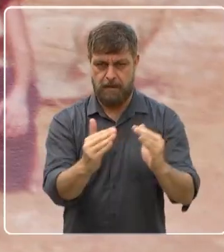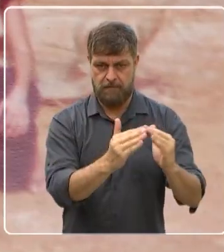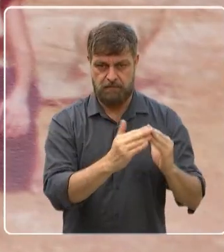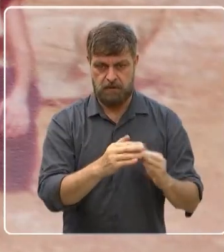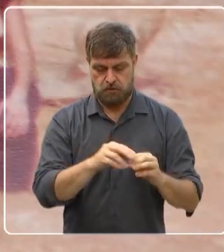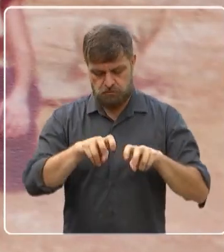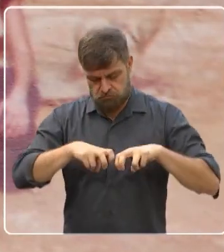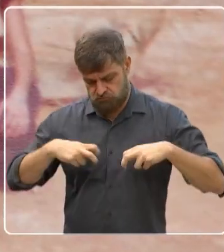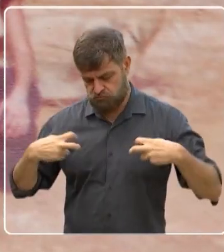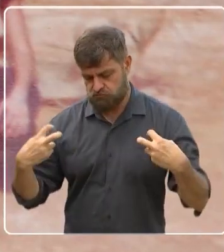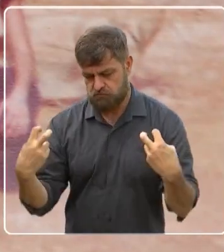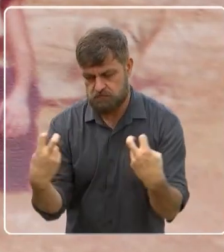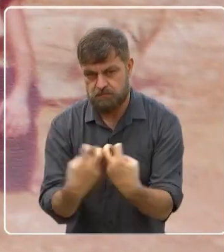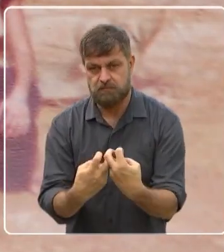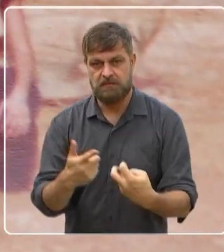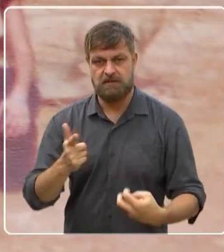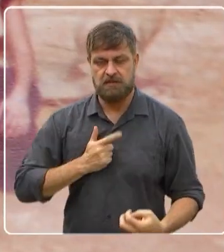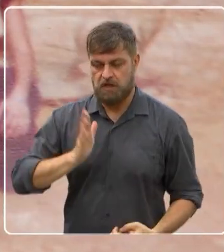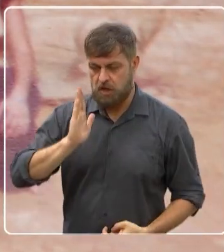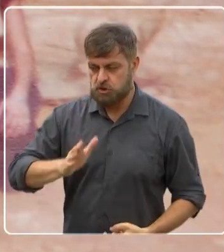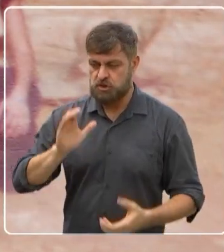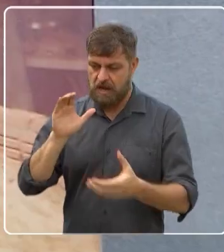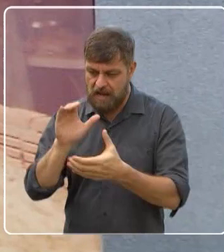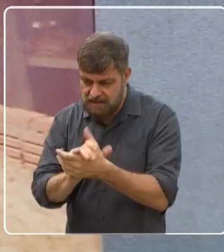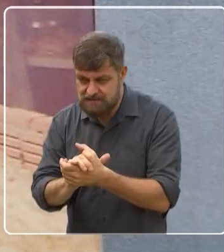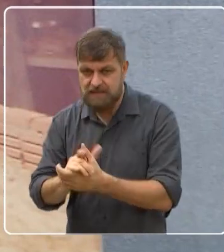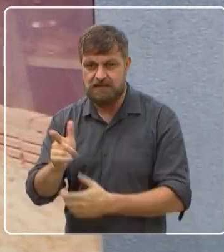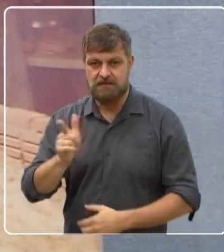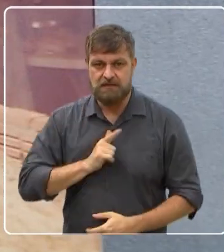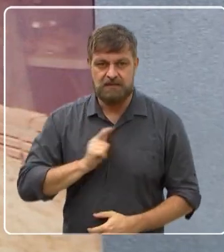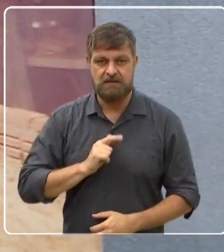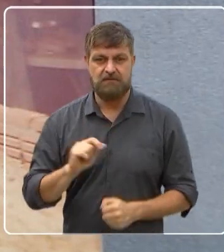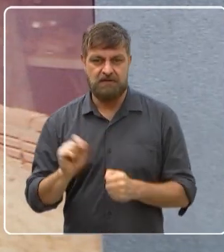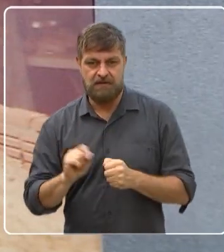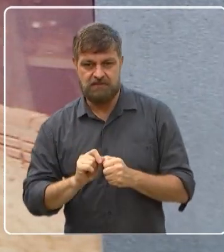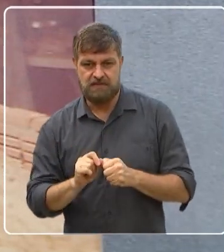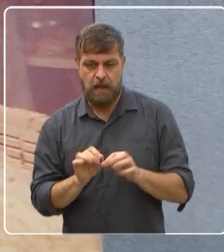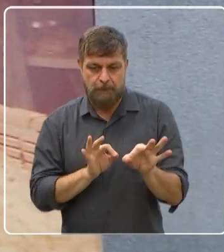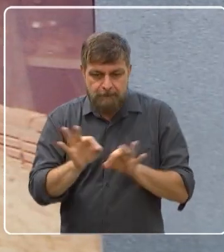ajuntava, né? A gente já era casado, se ajuntava e a gente ia fazer arte.